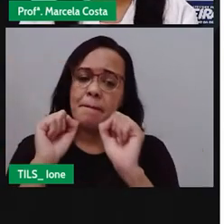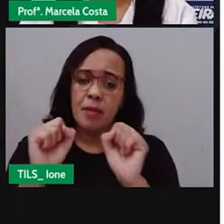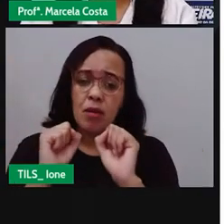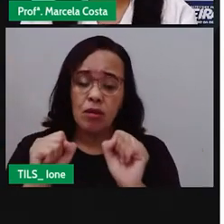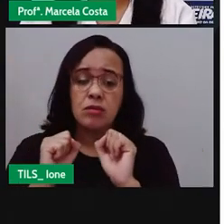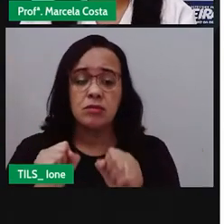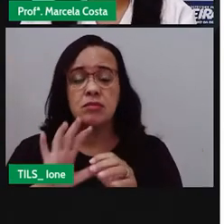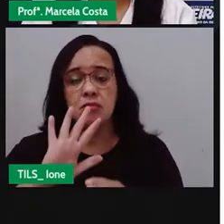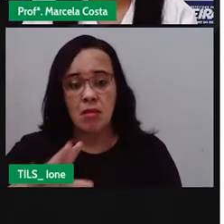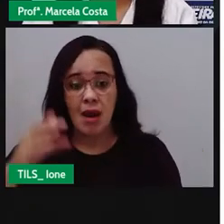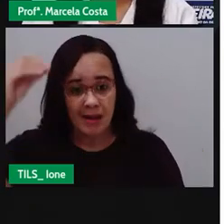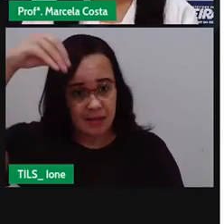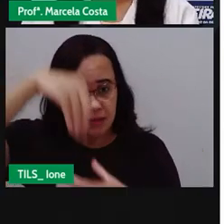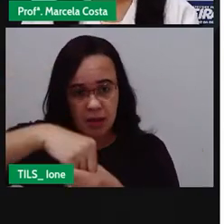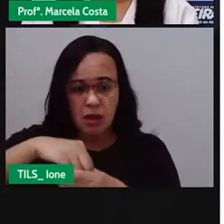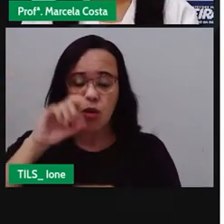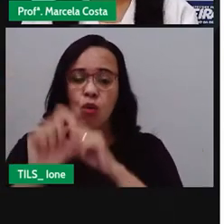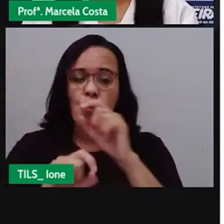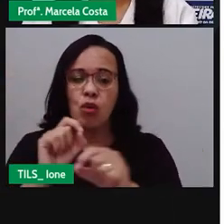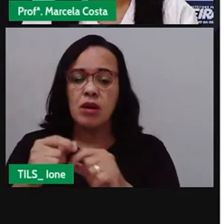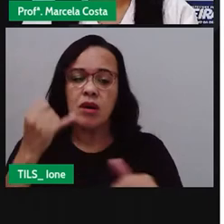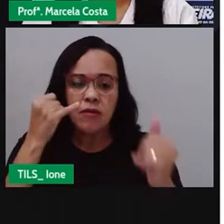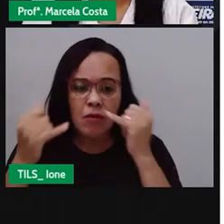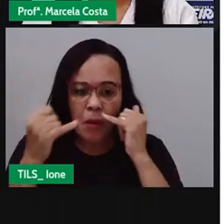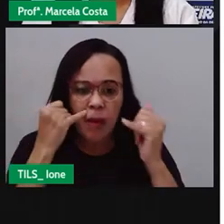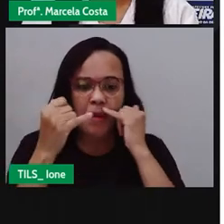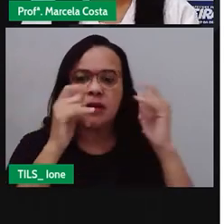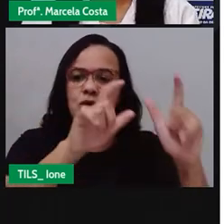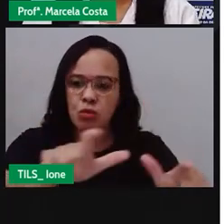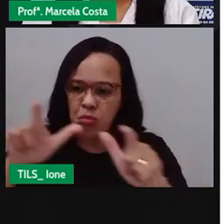diversas informações sobre o lugar, sobre uma cidade.